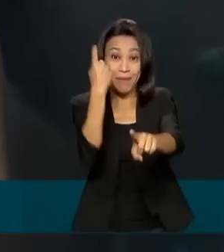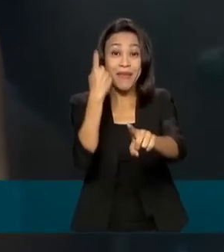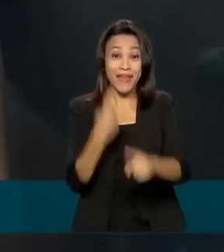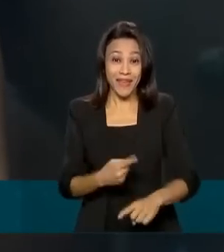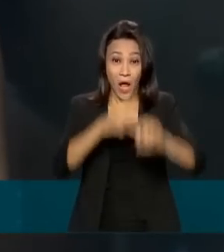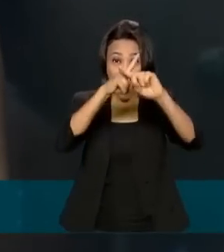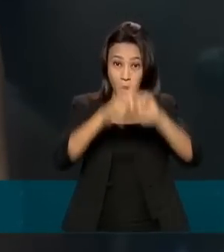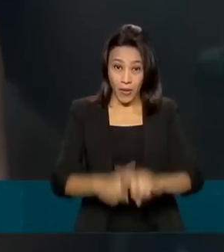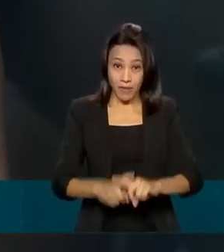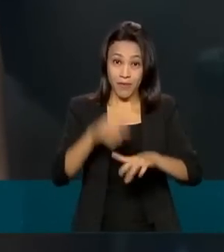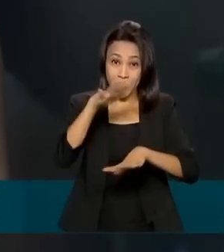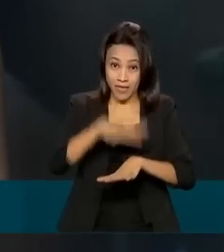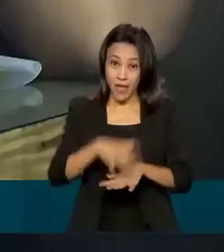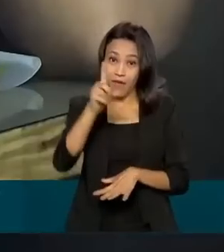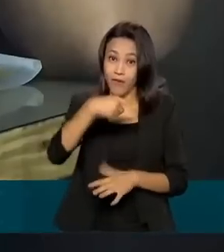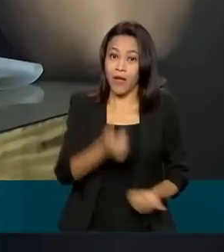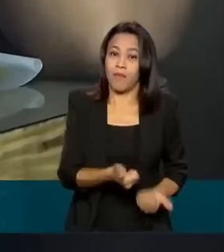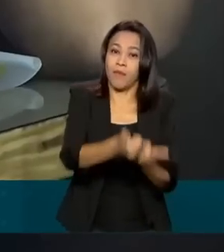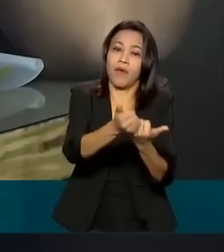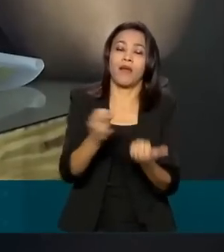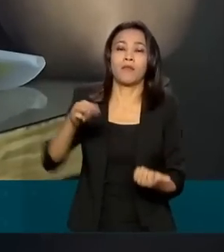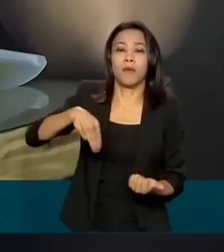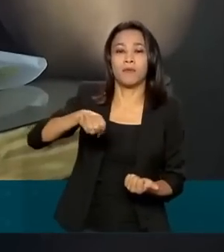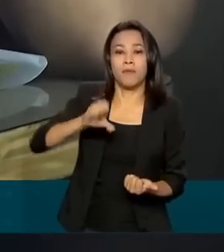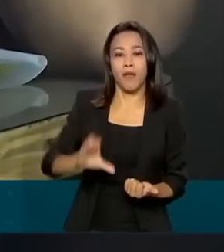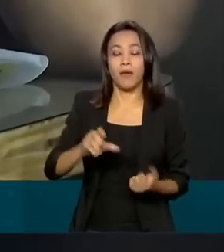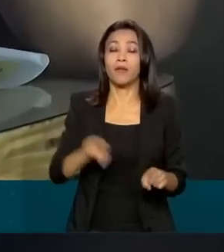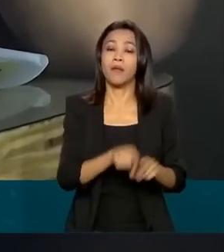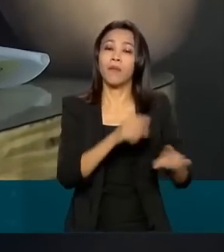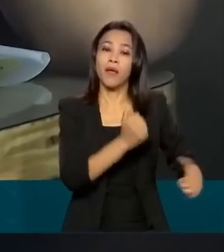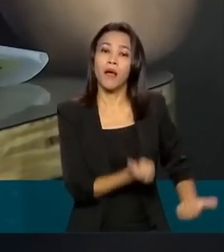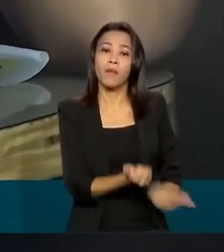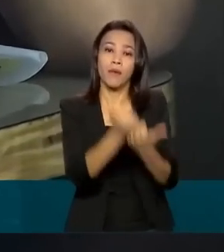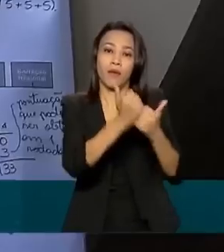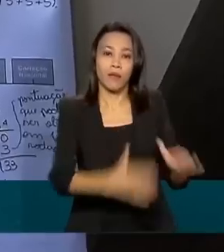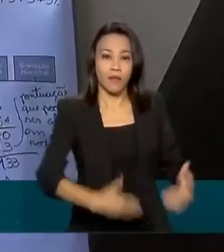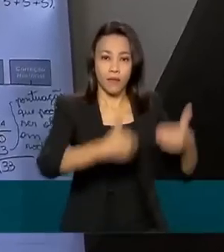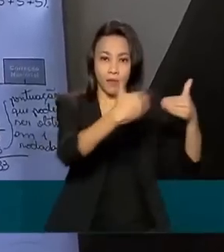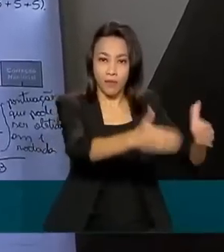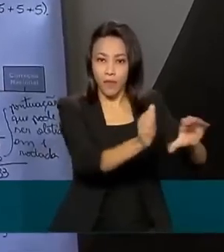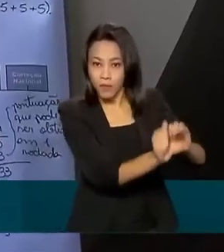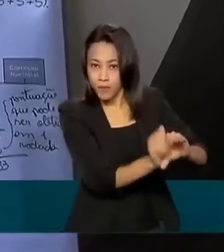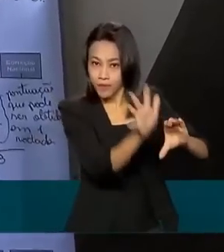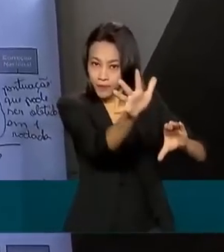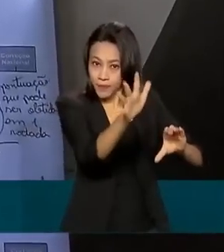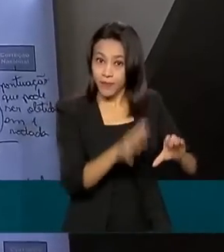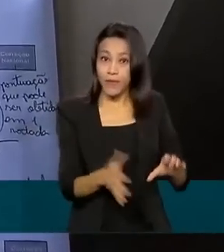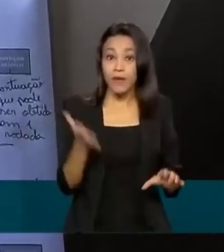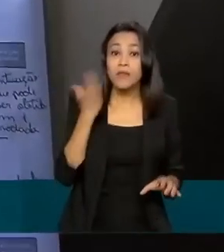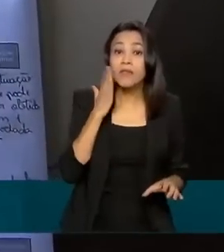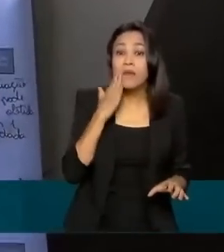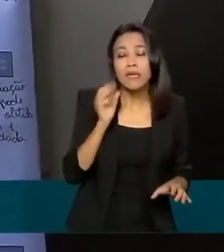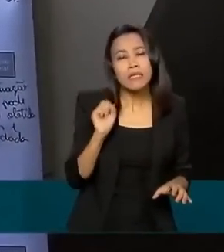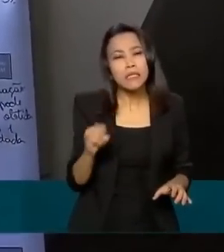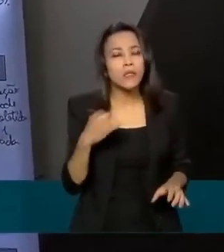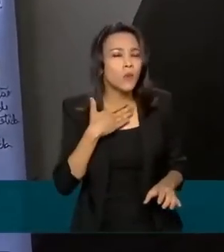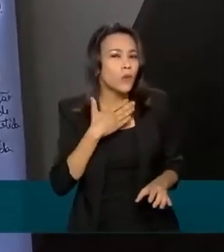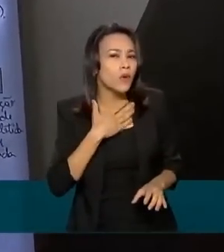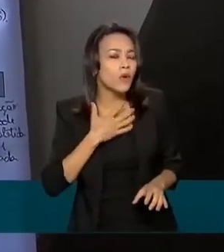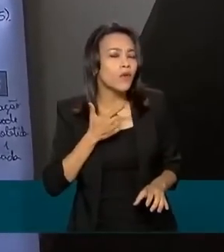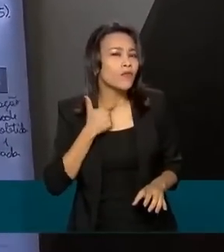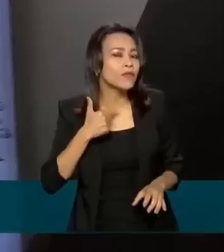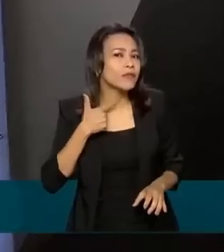promovida pelo Ministério da Educação e pelo Ministério da Ciência e Tecnologia. Ainda é cedo para saber se o gosto pela